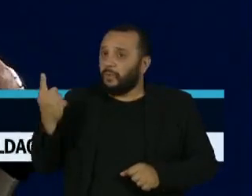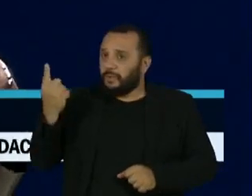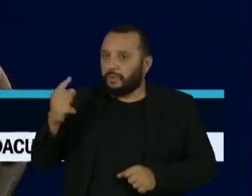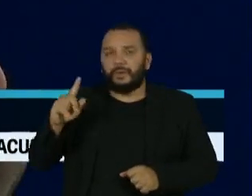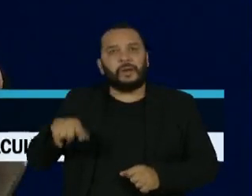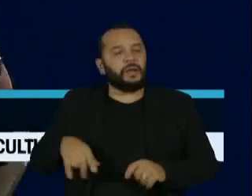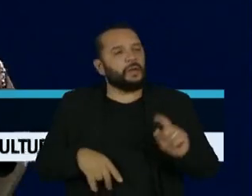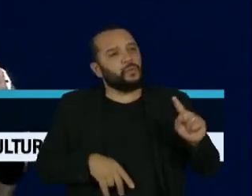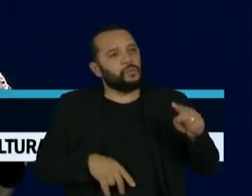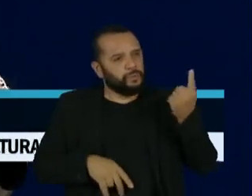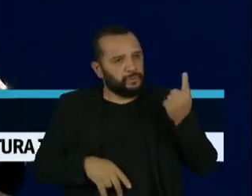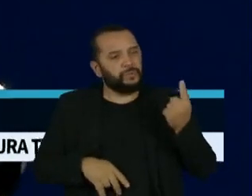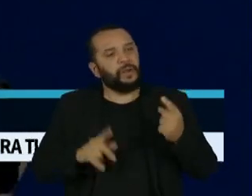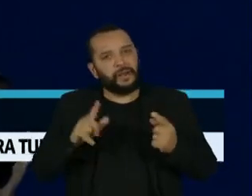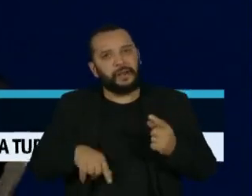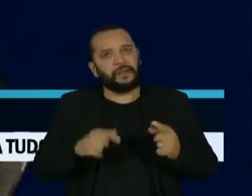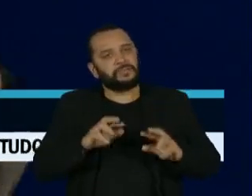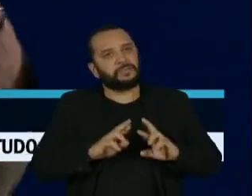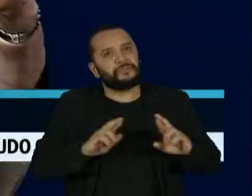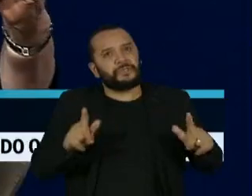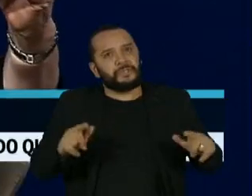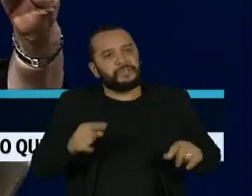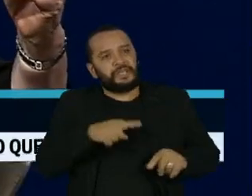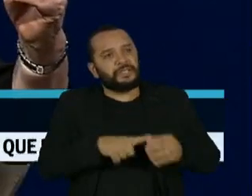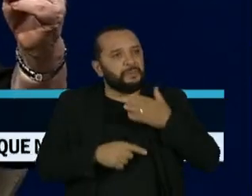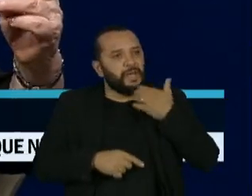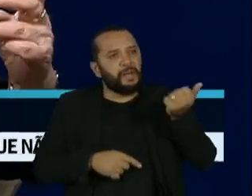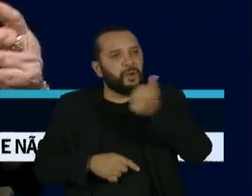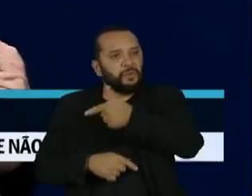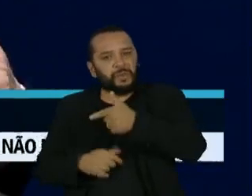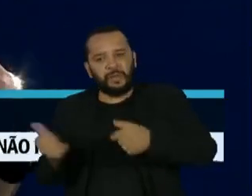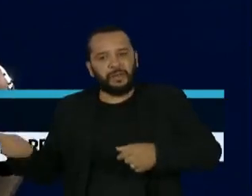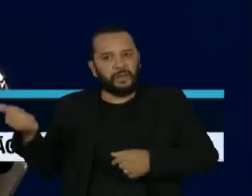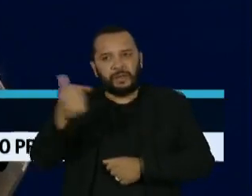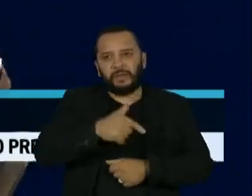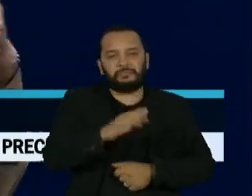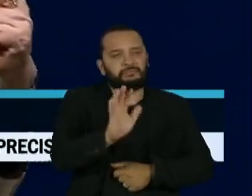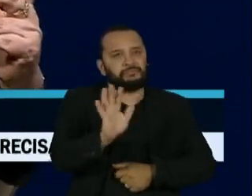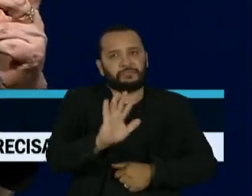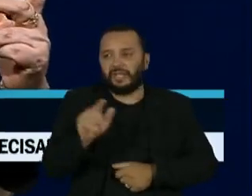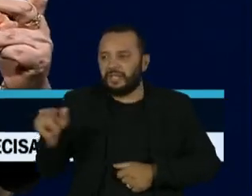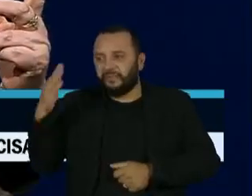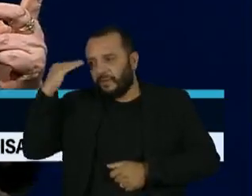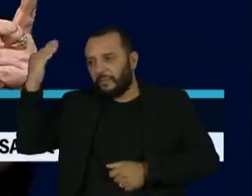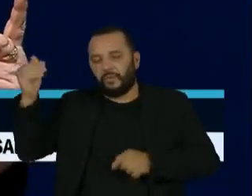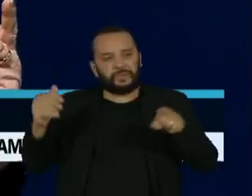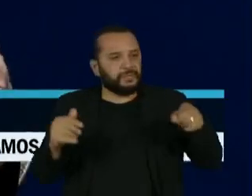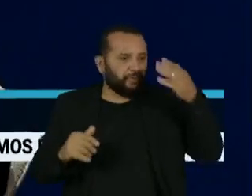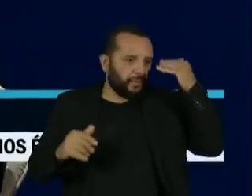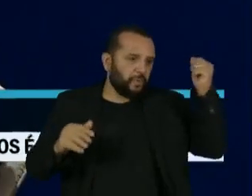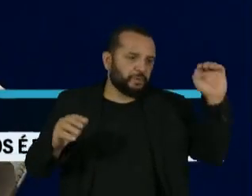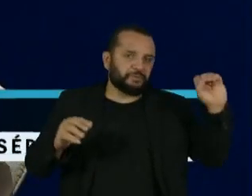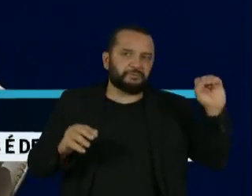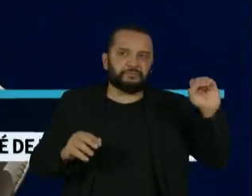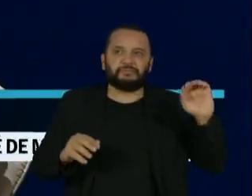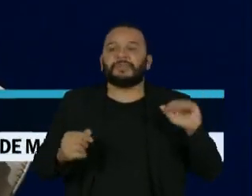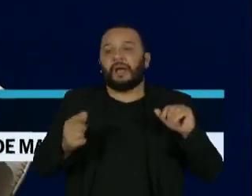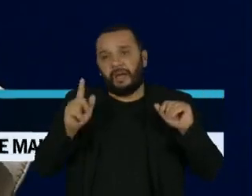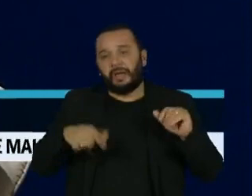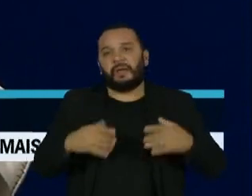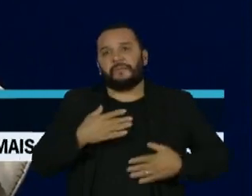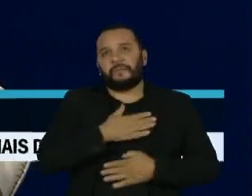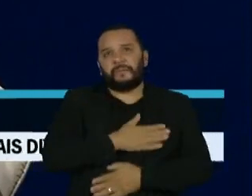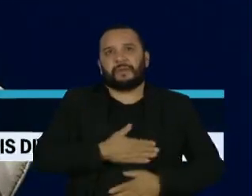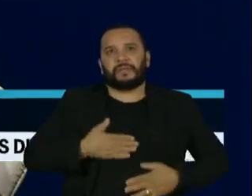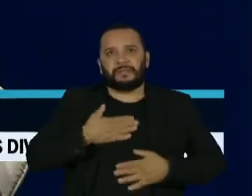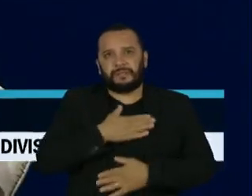únicos e é diferente você dizer se foi melhor, se foi pior, porque se fez sucesso ou se não. Mas é o prazer